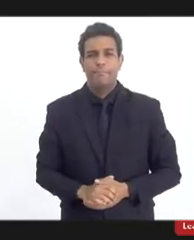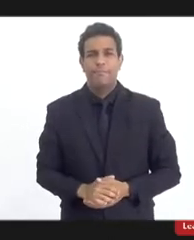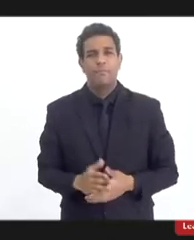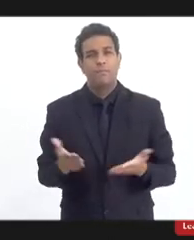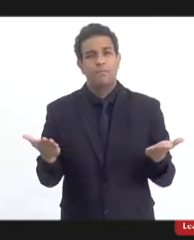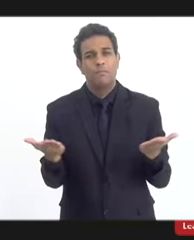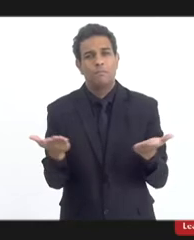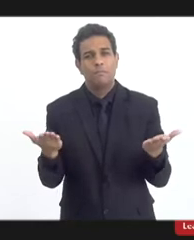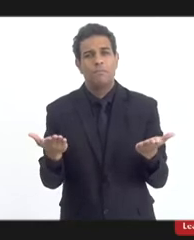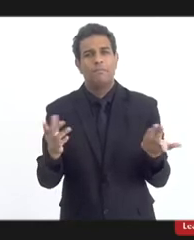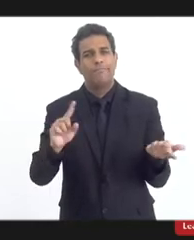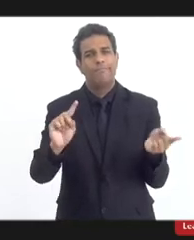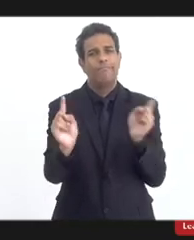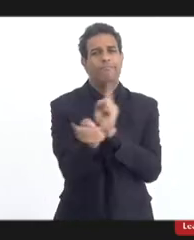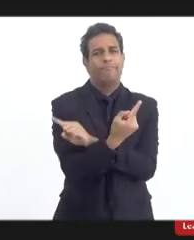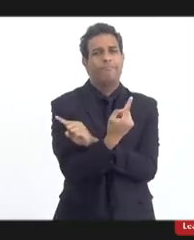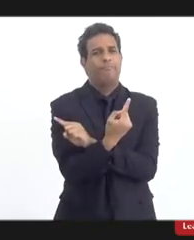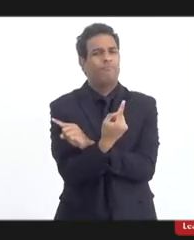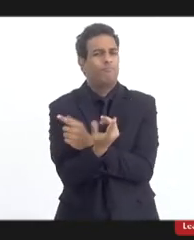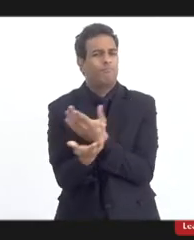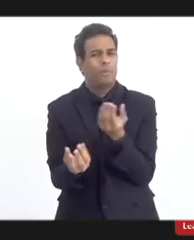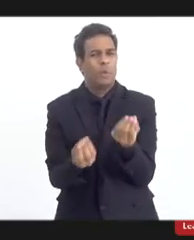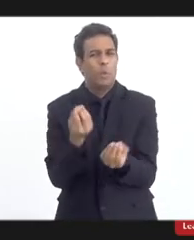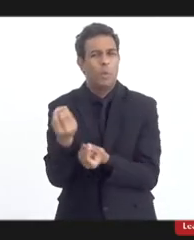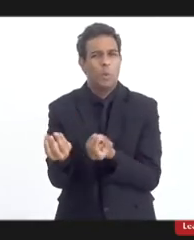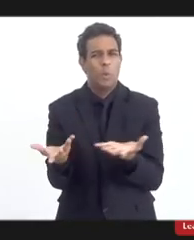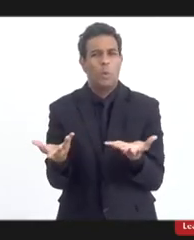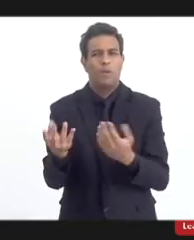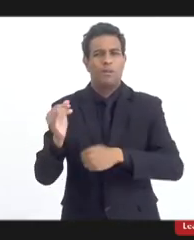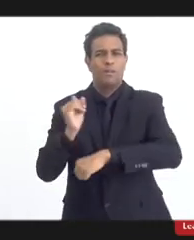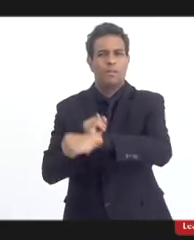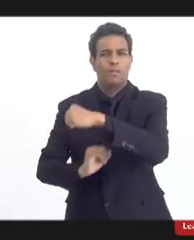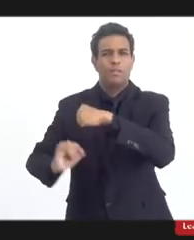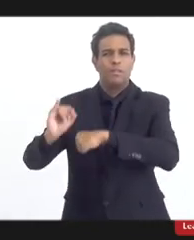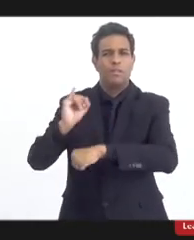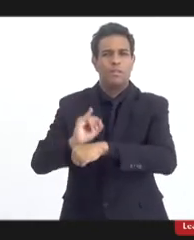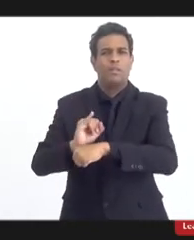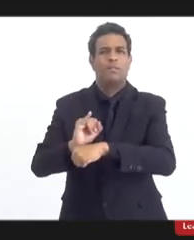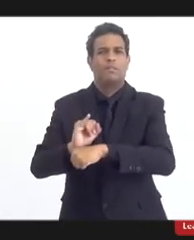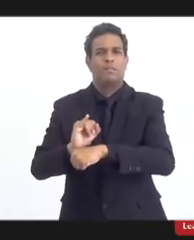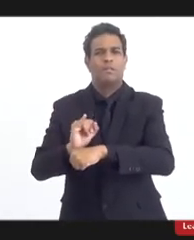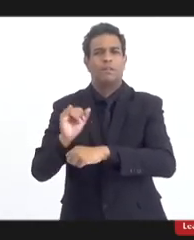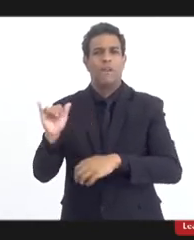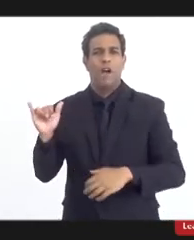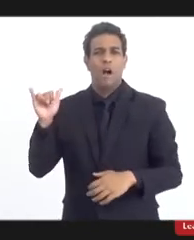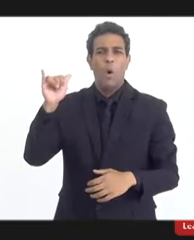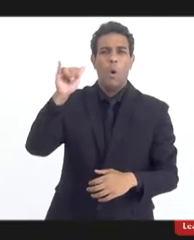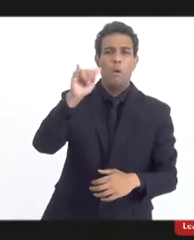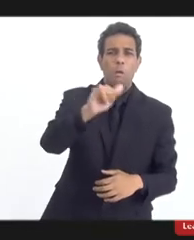e é paradoxal porque a internet e a aviação